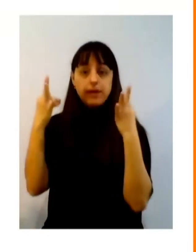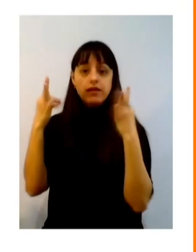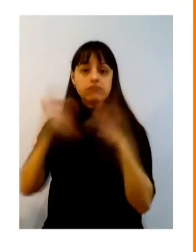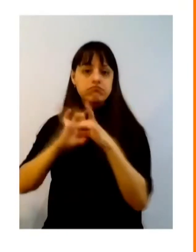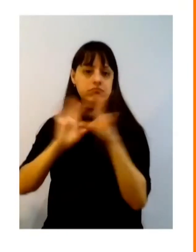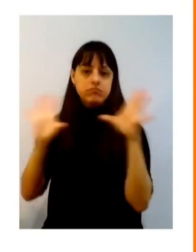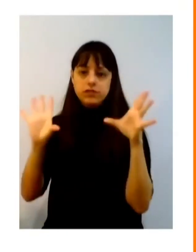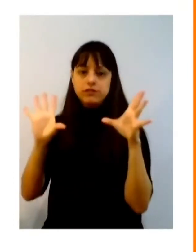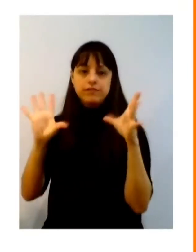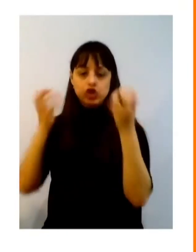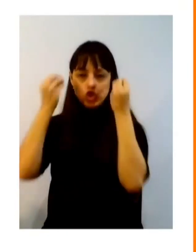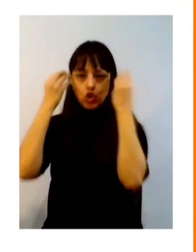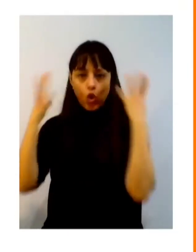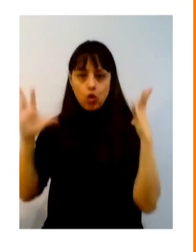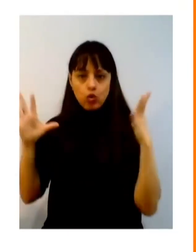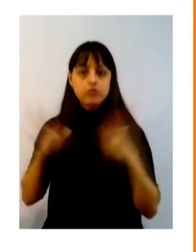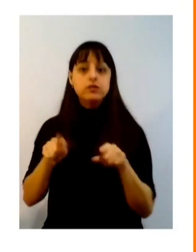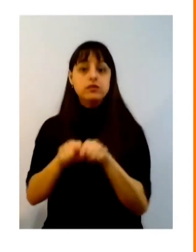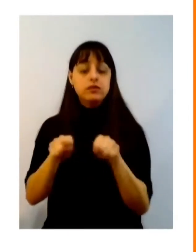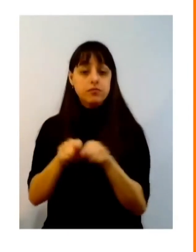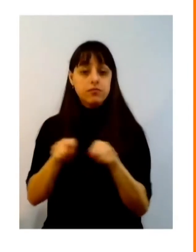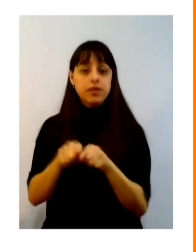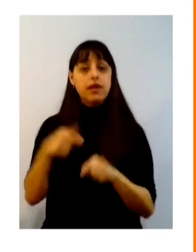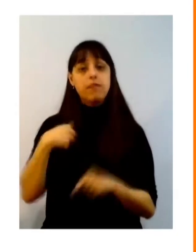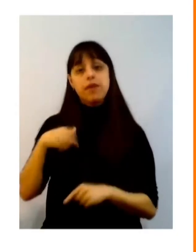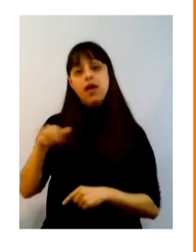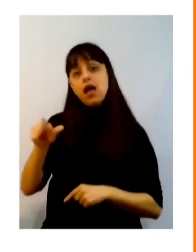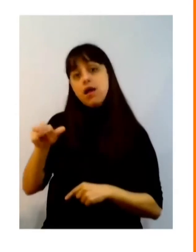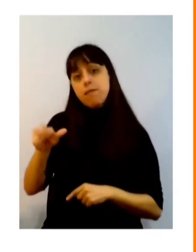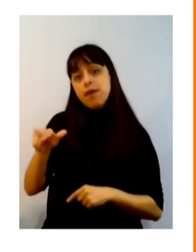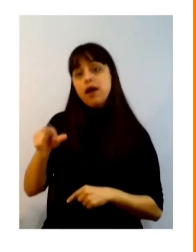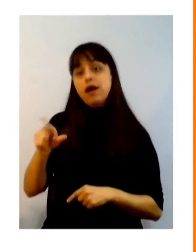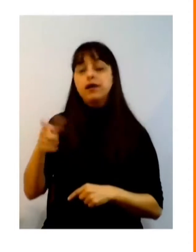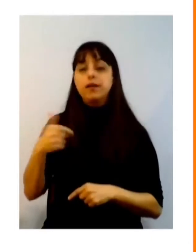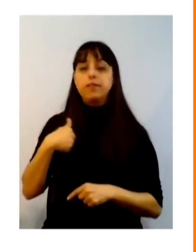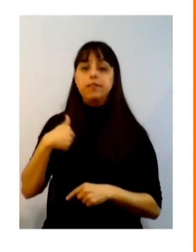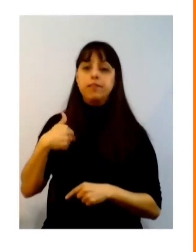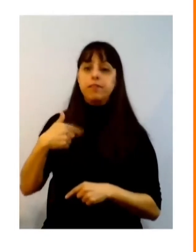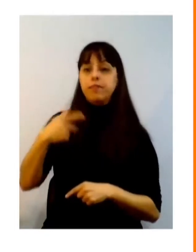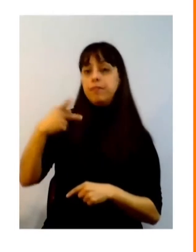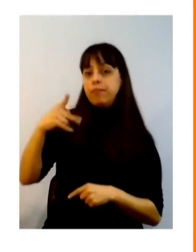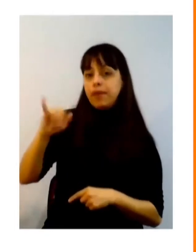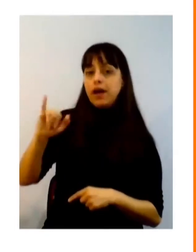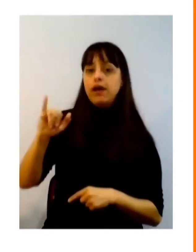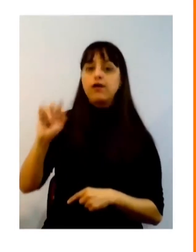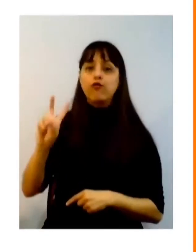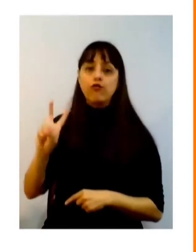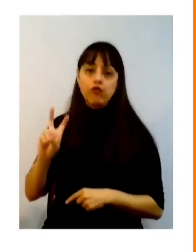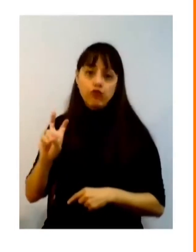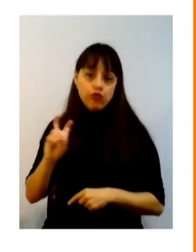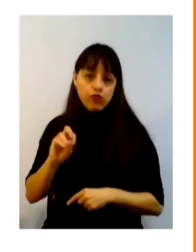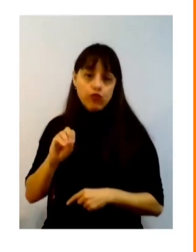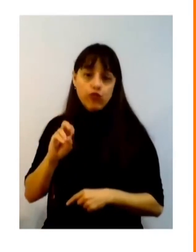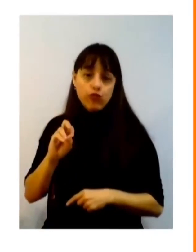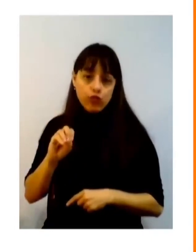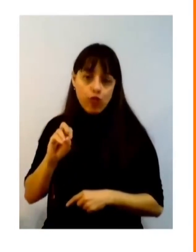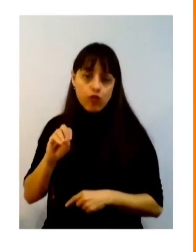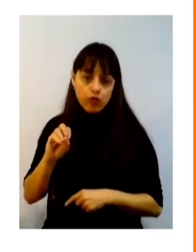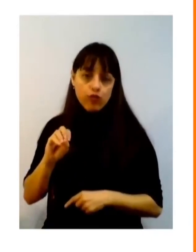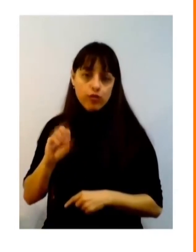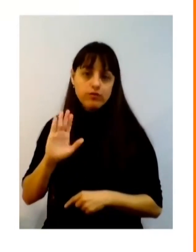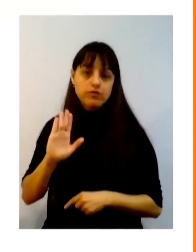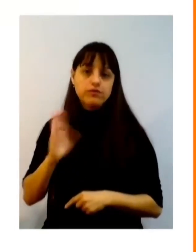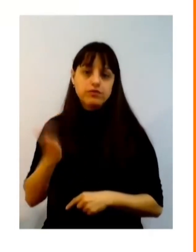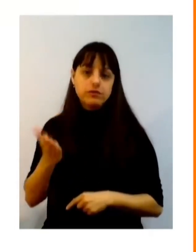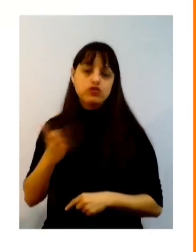das minhas irmãs do meu pai do meu avô que hoje não é mais vivo mas que ele pegava